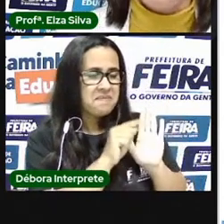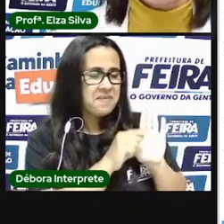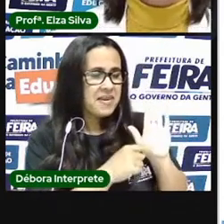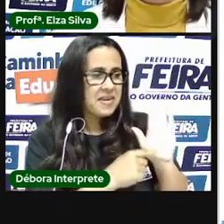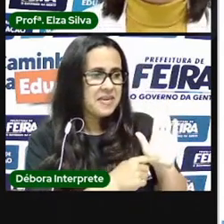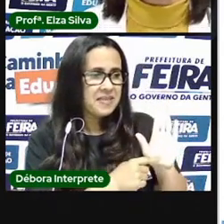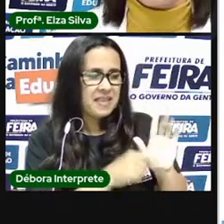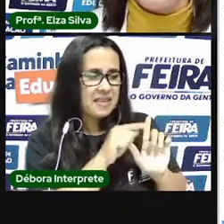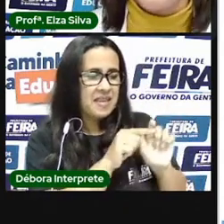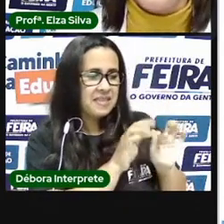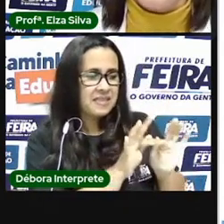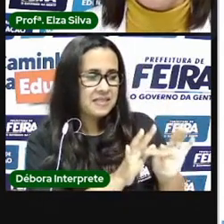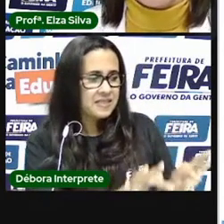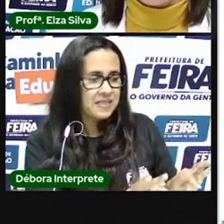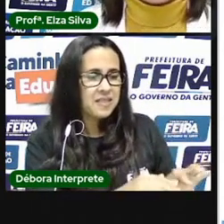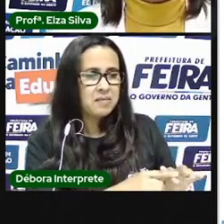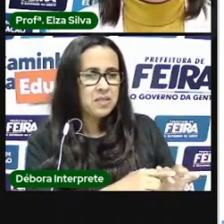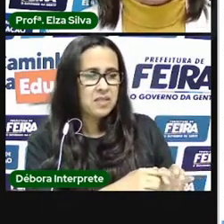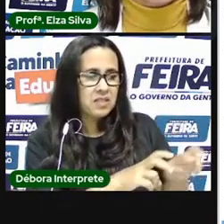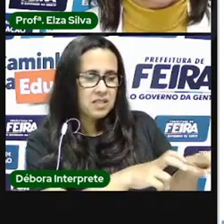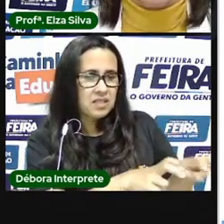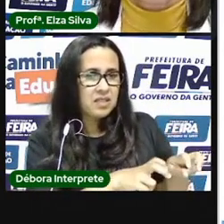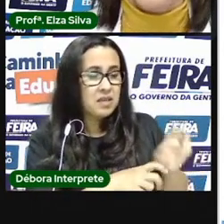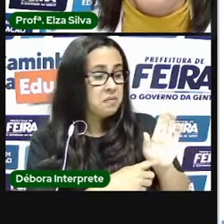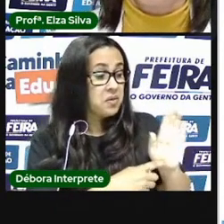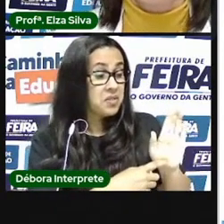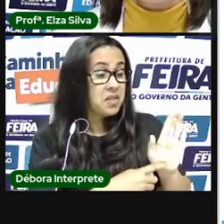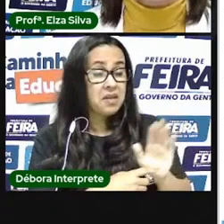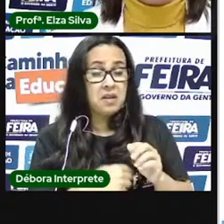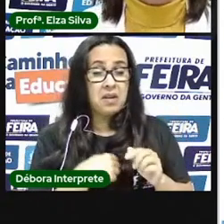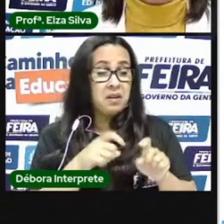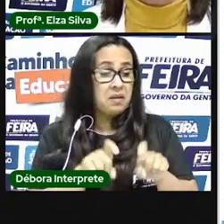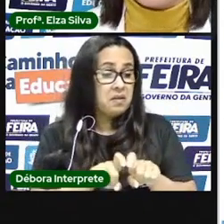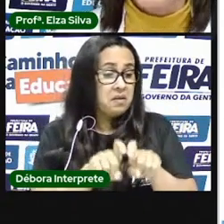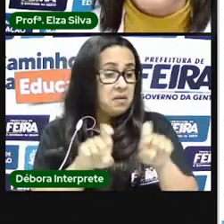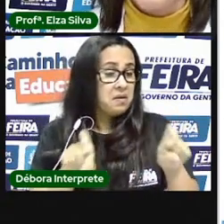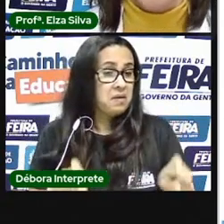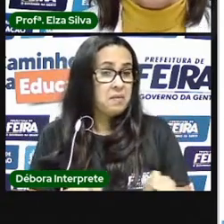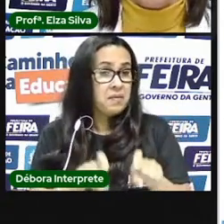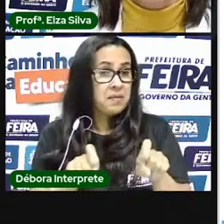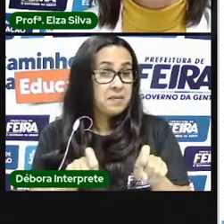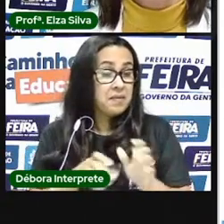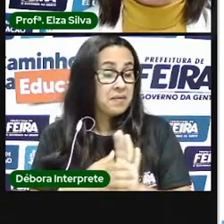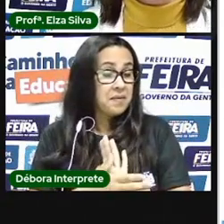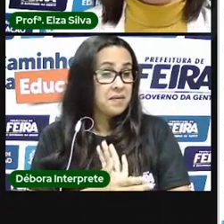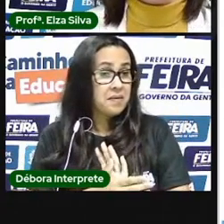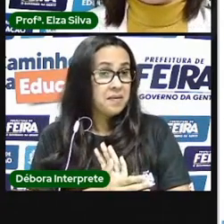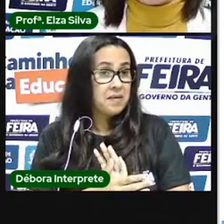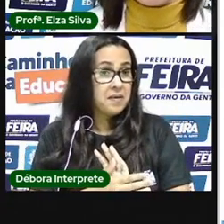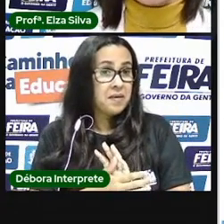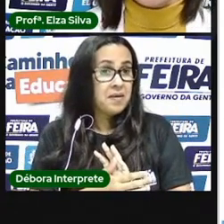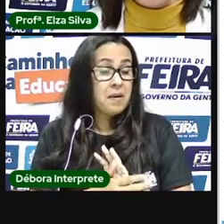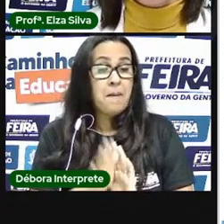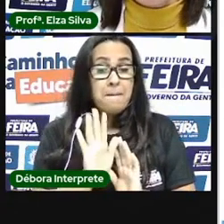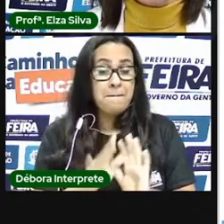humilde da zona rural uma ferramenta moderna uma ferramenta mágica muito utilizada na zona